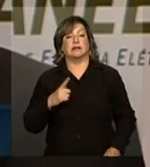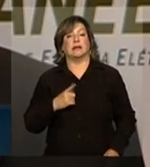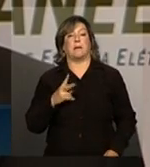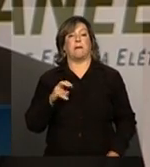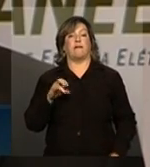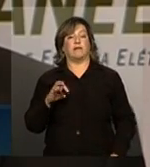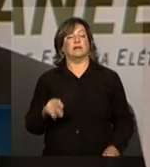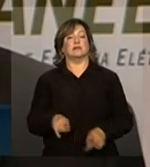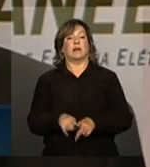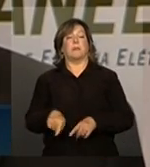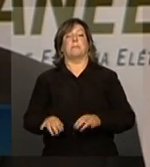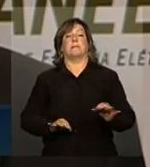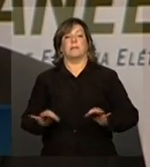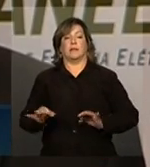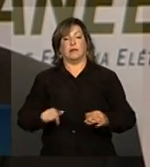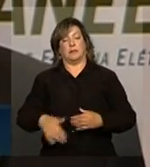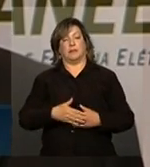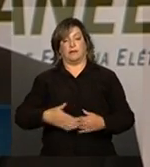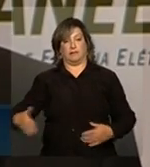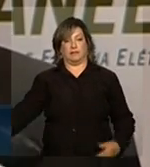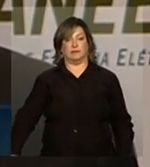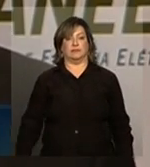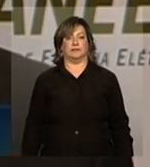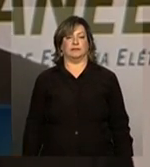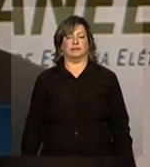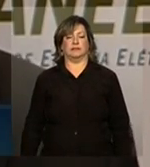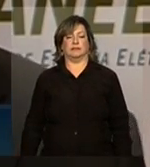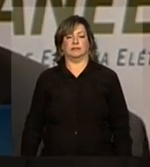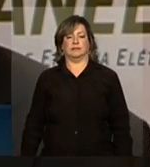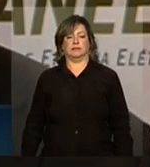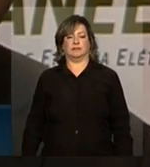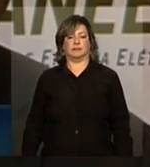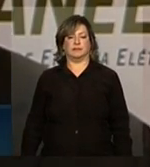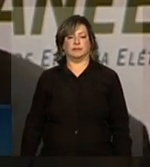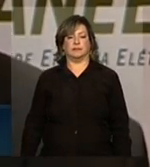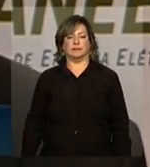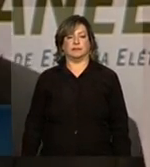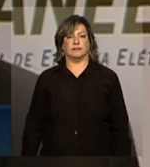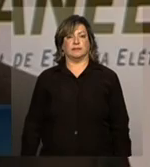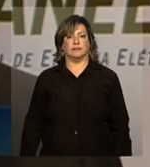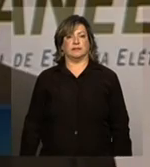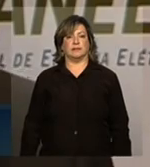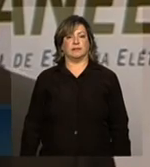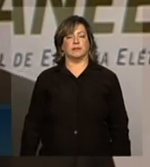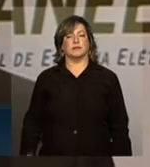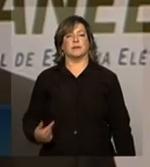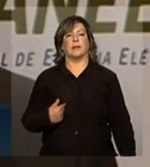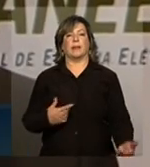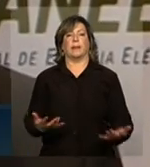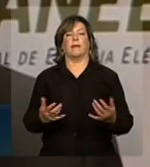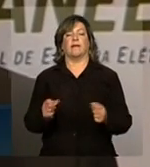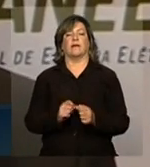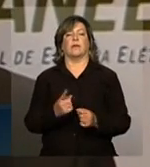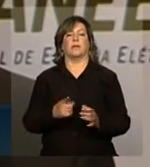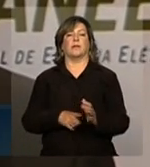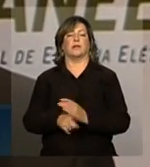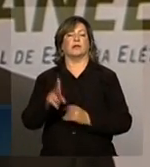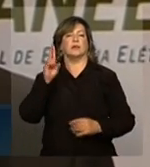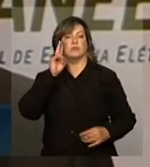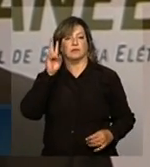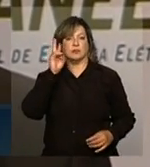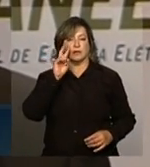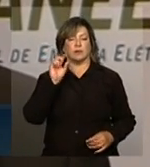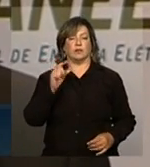também no planejamento daqui para frente. Eu queria fazer uma pergunta, não sei, é sobre